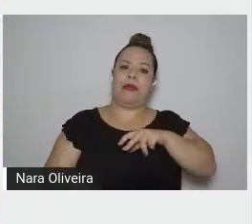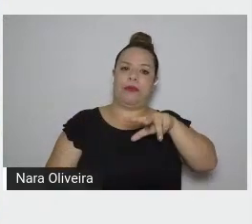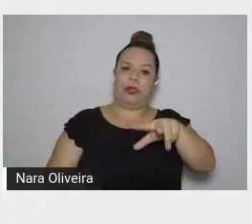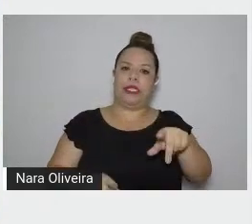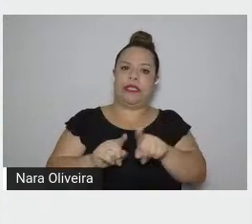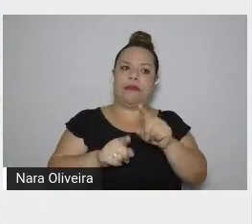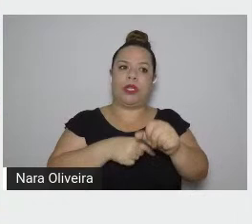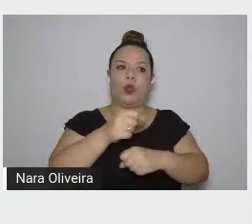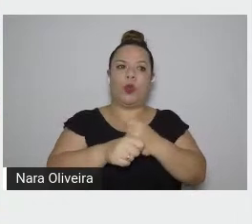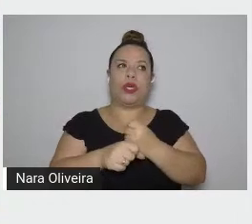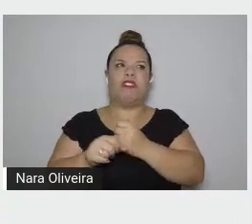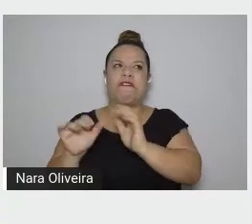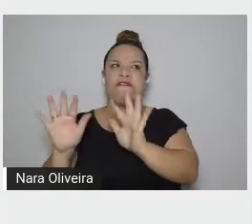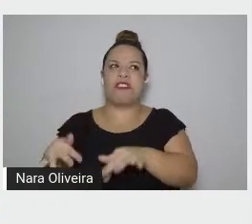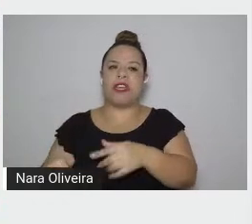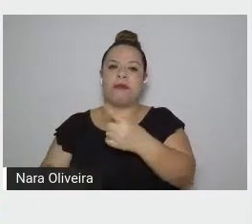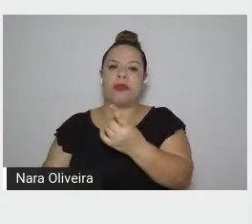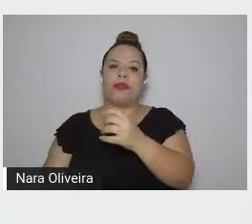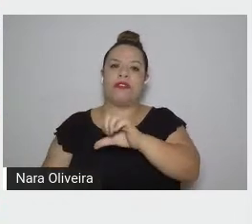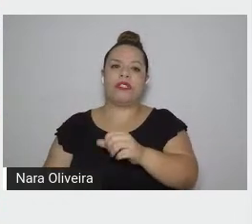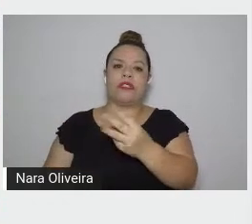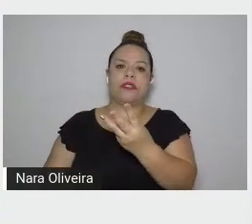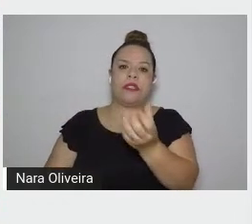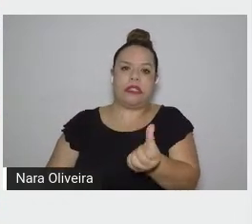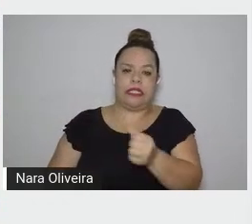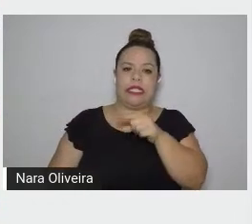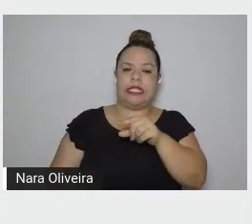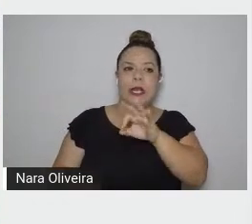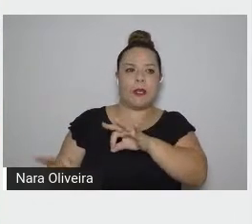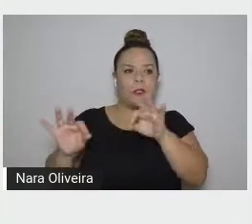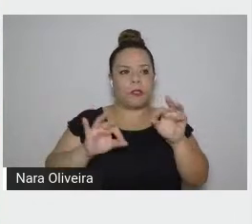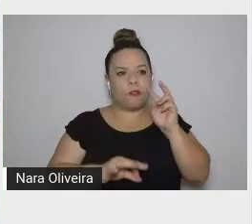e a qual o Ricardo Reis assiste,